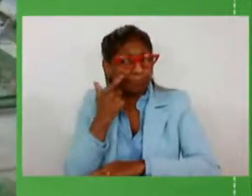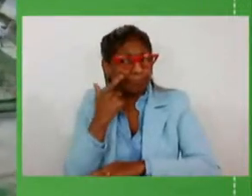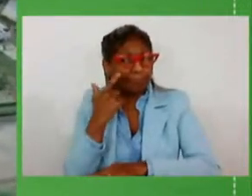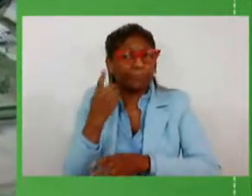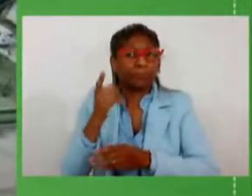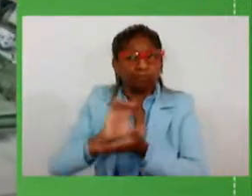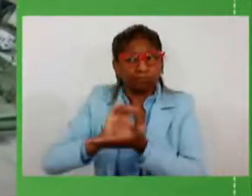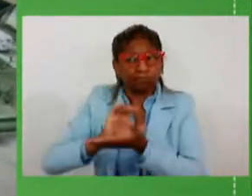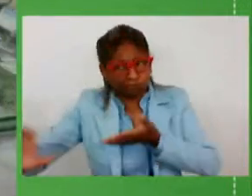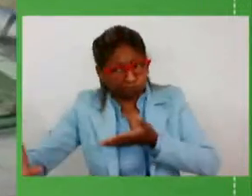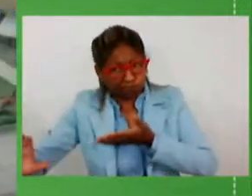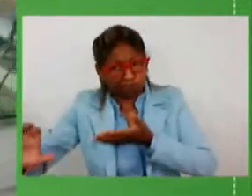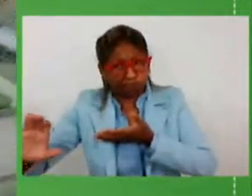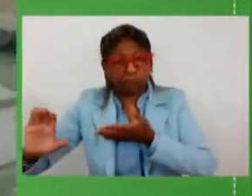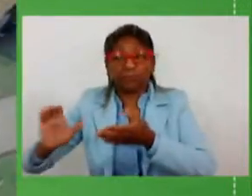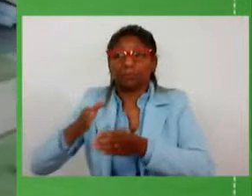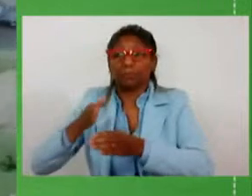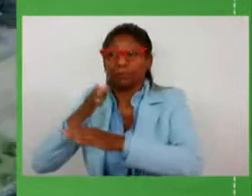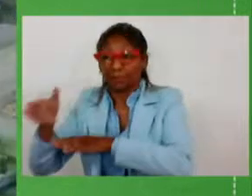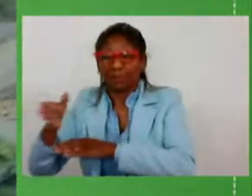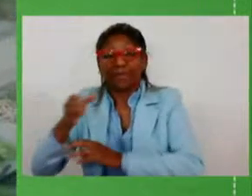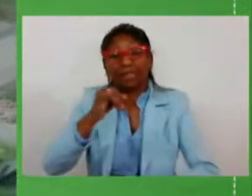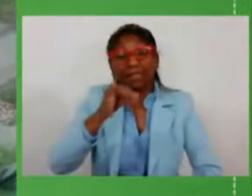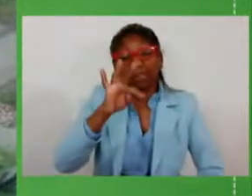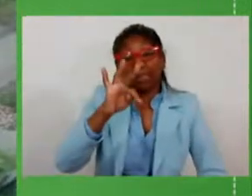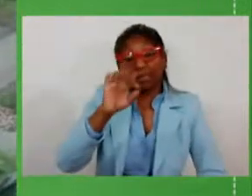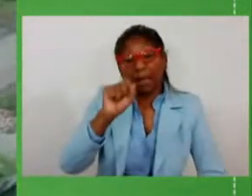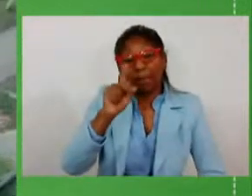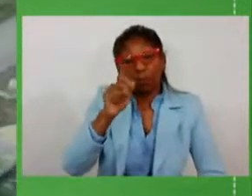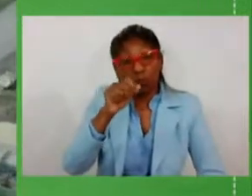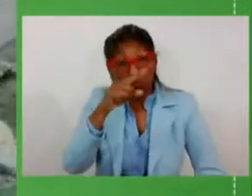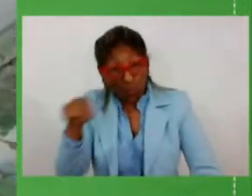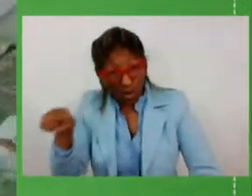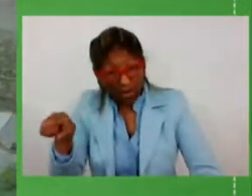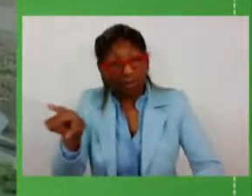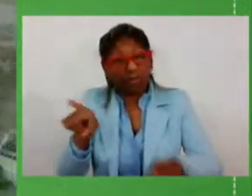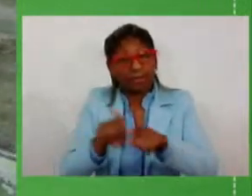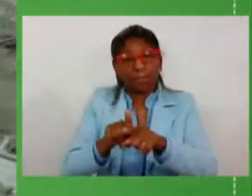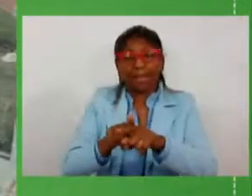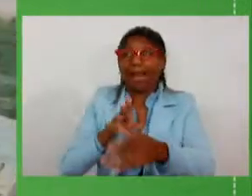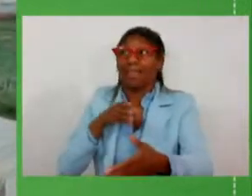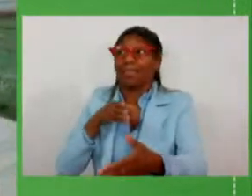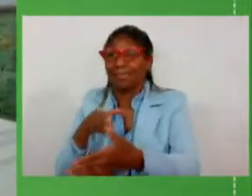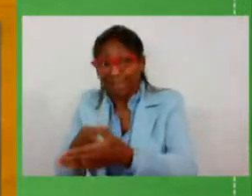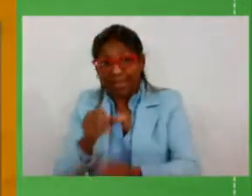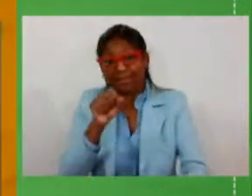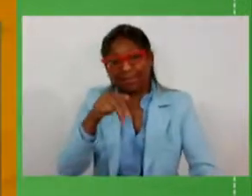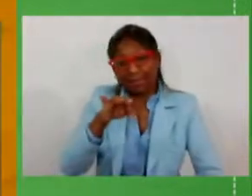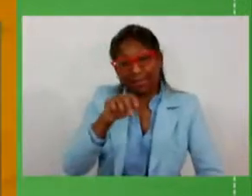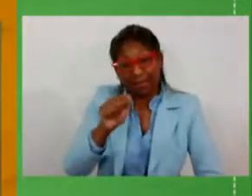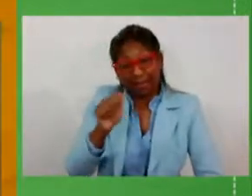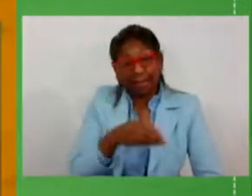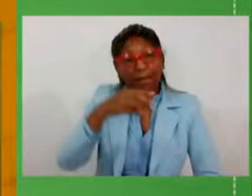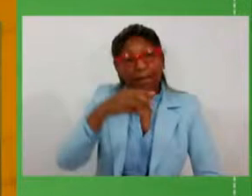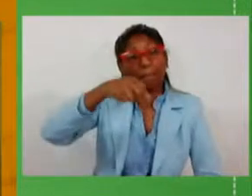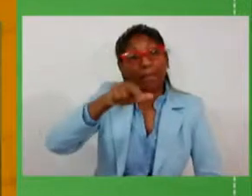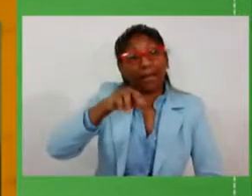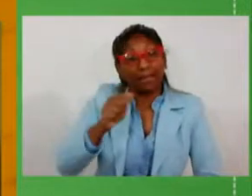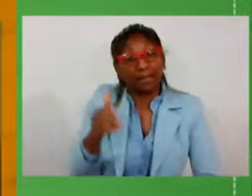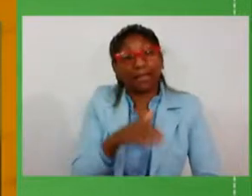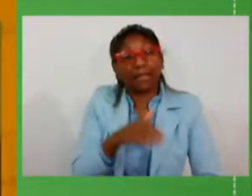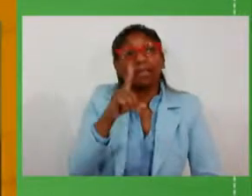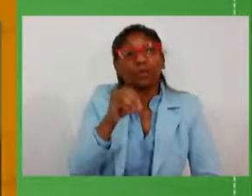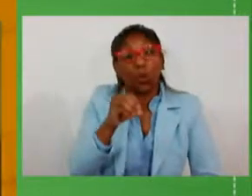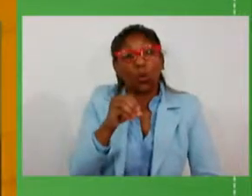Parque Estadual de Itapuã. Além disso, Serra Grande e Santa Maria do Erval vão ter a conclusão da ligação regional. teclas